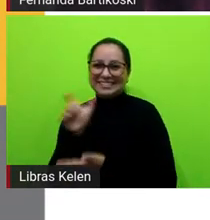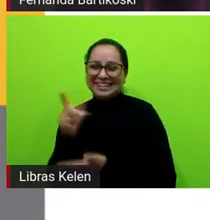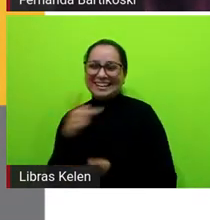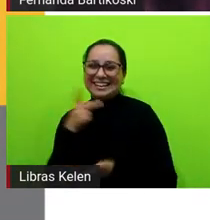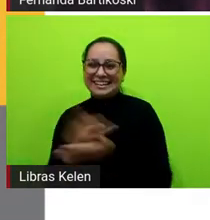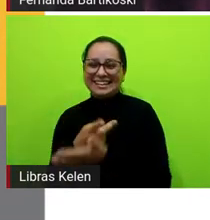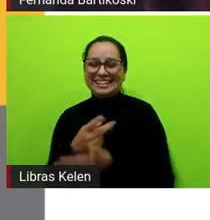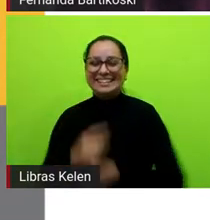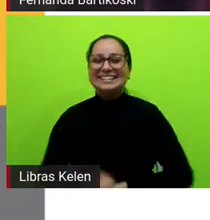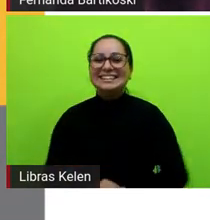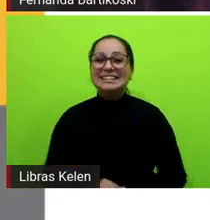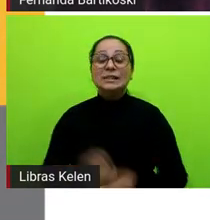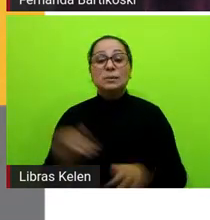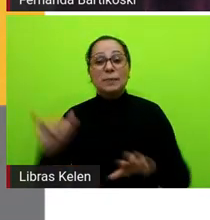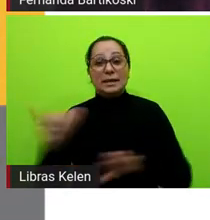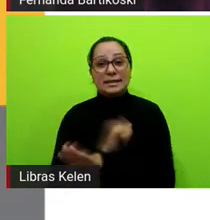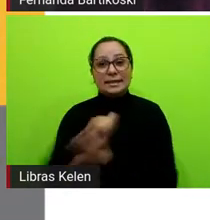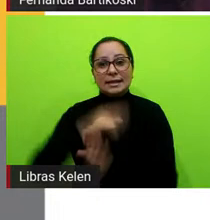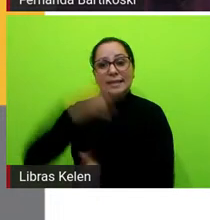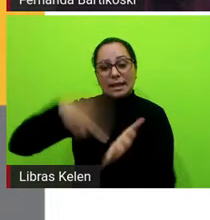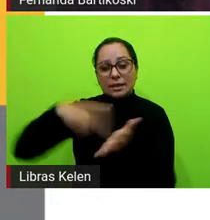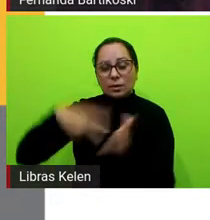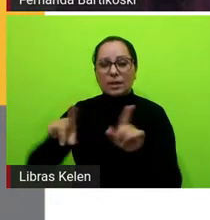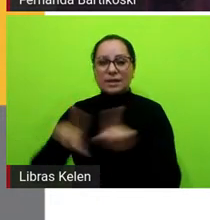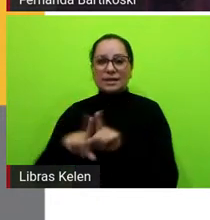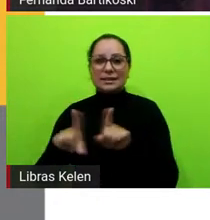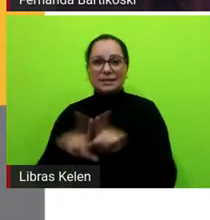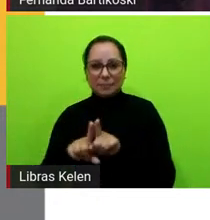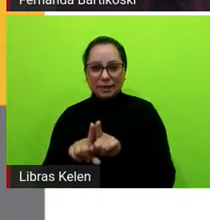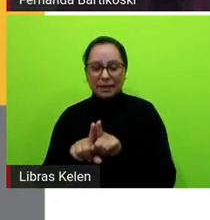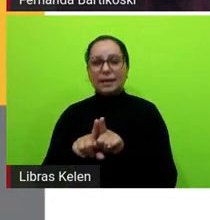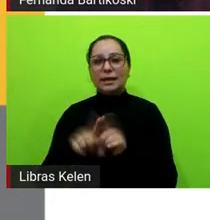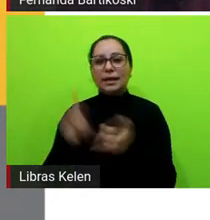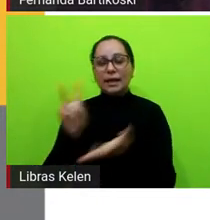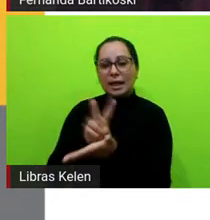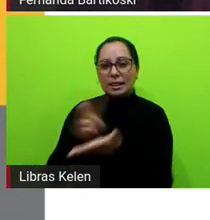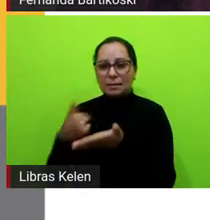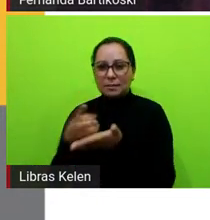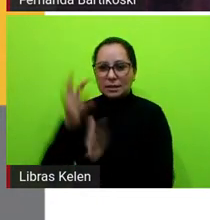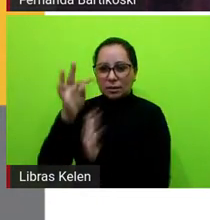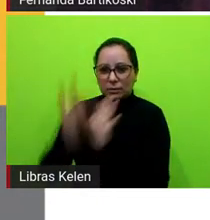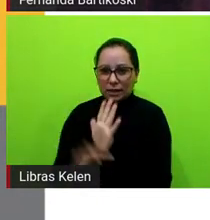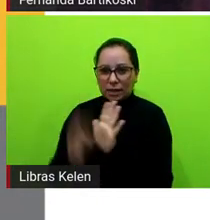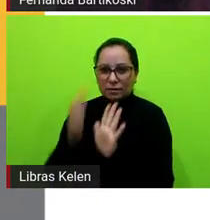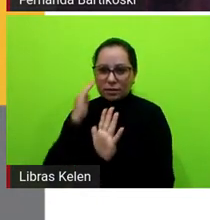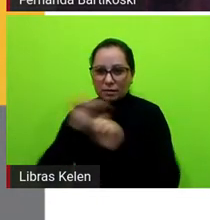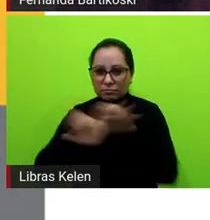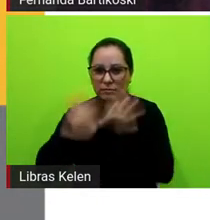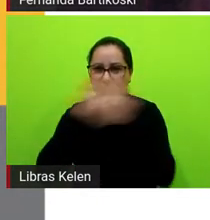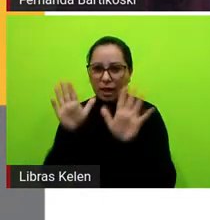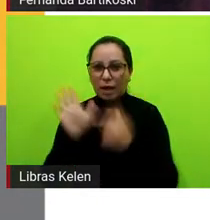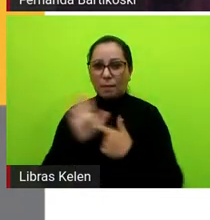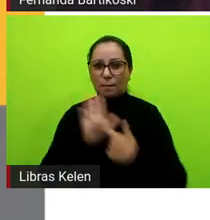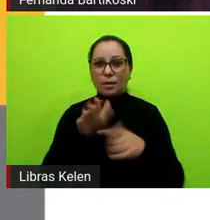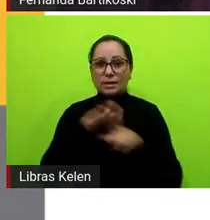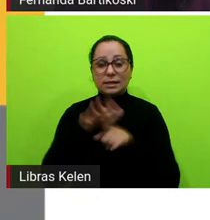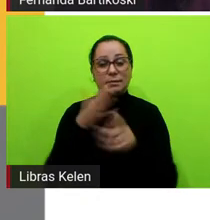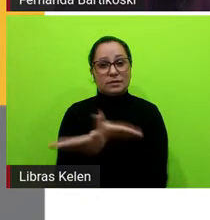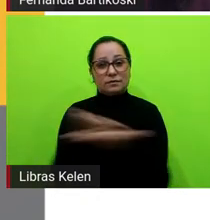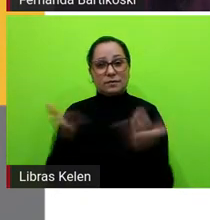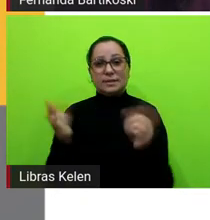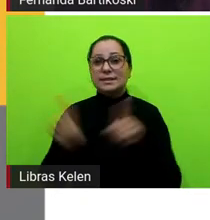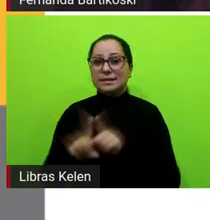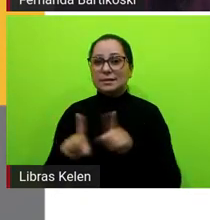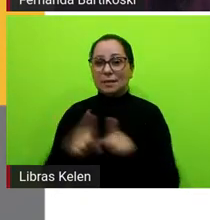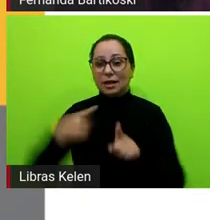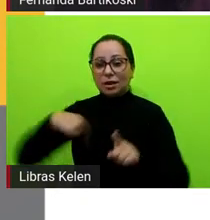as estratégias de leitura como a Fernanda falou de interpretação que apareceram lá nas demandas de vocês e a gente